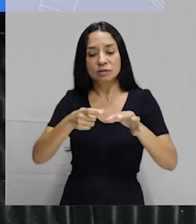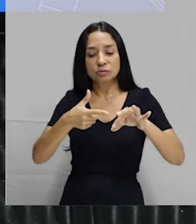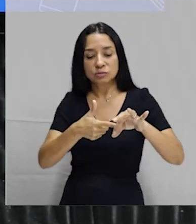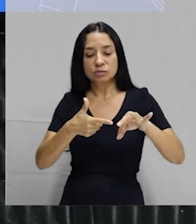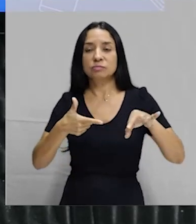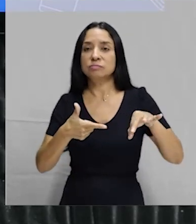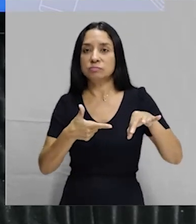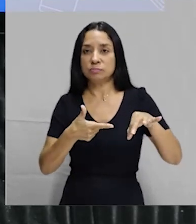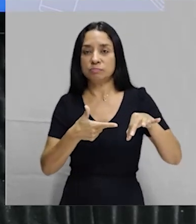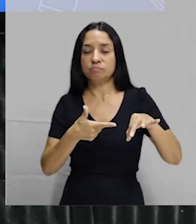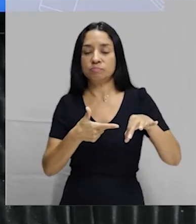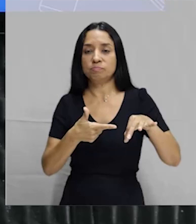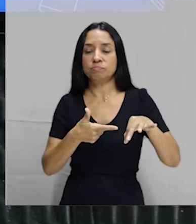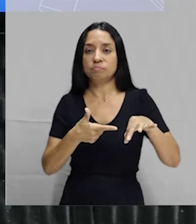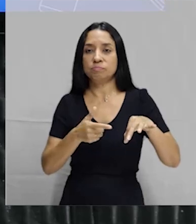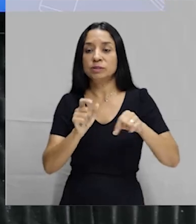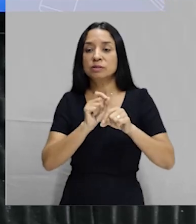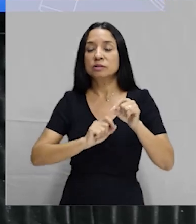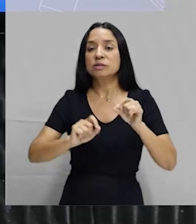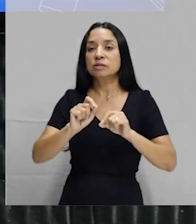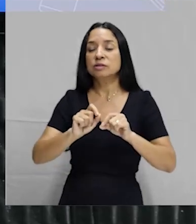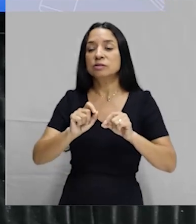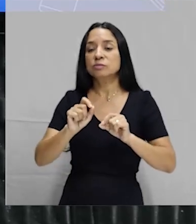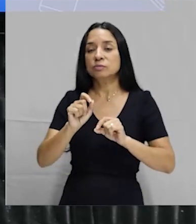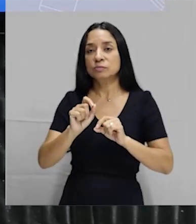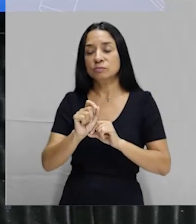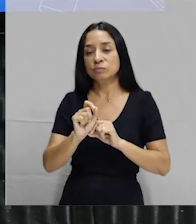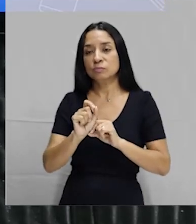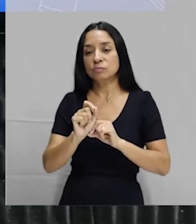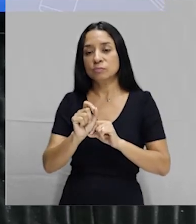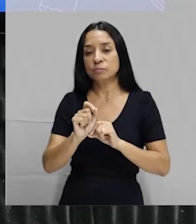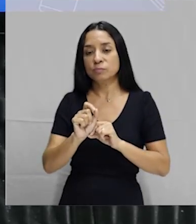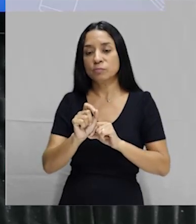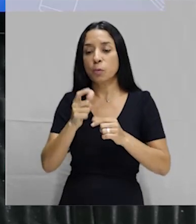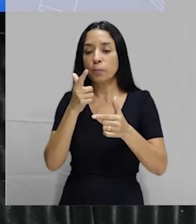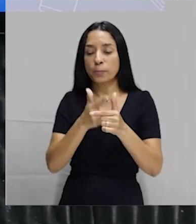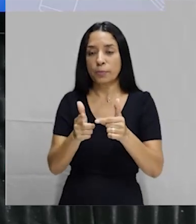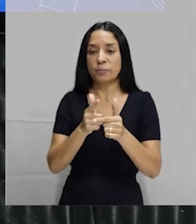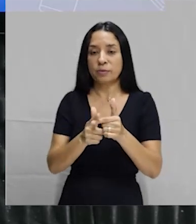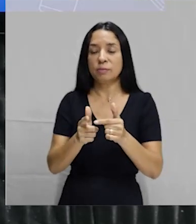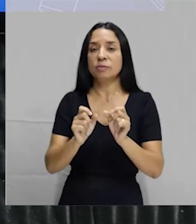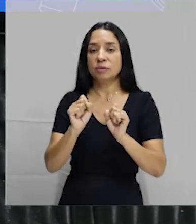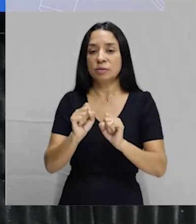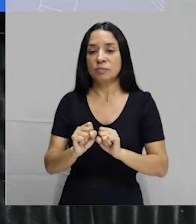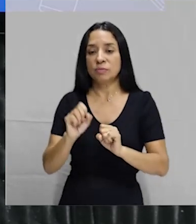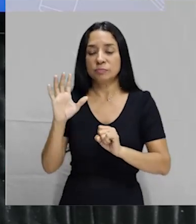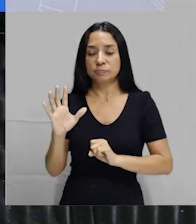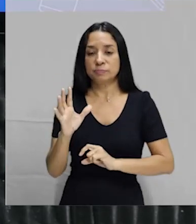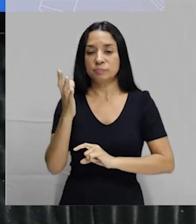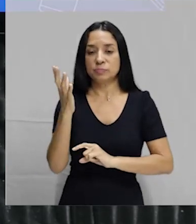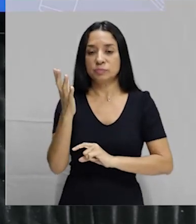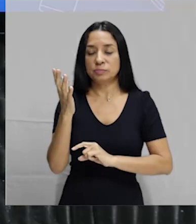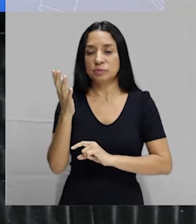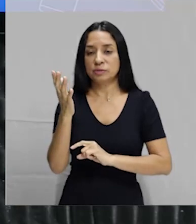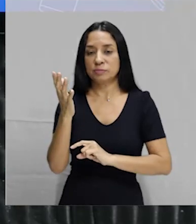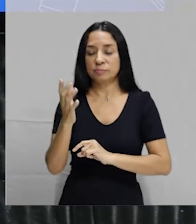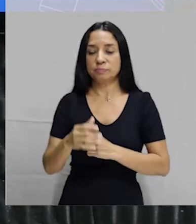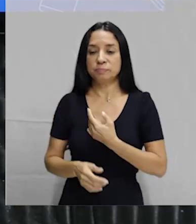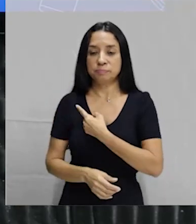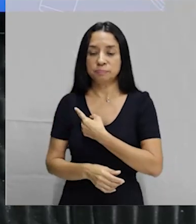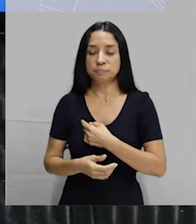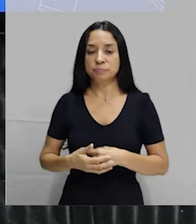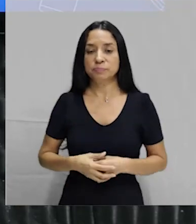retirada do pênis. E isso é um dos problemas que podem acontecer durante o coito